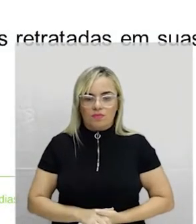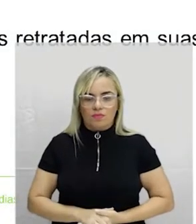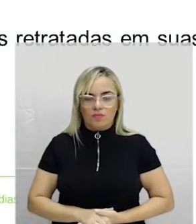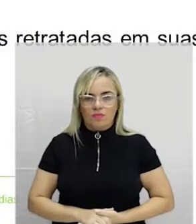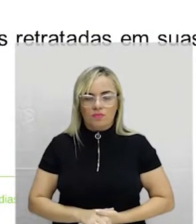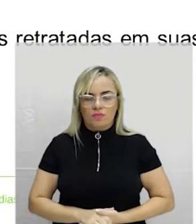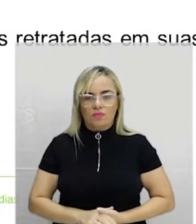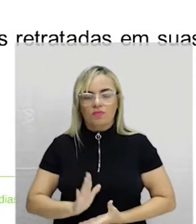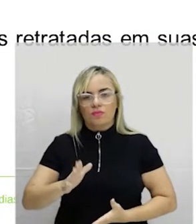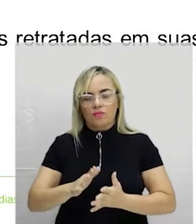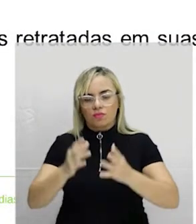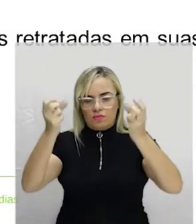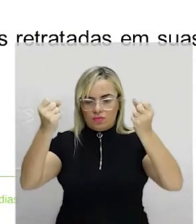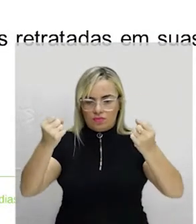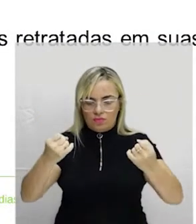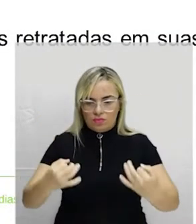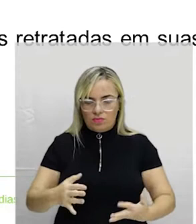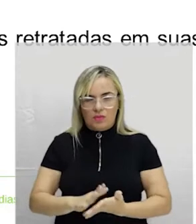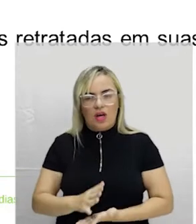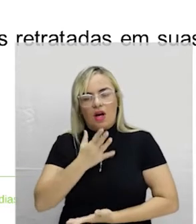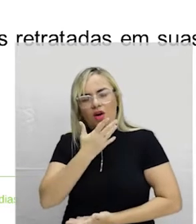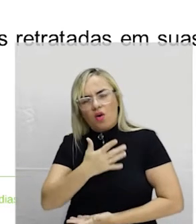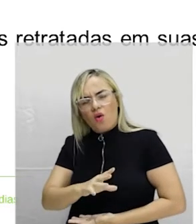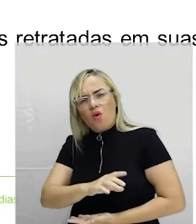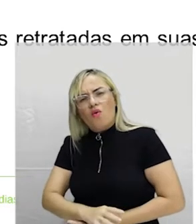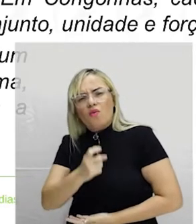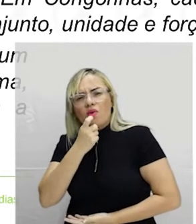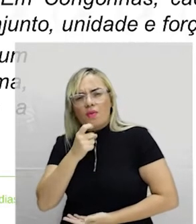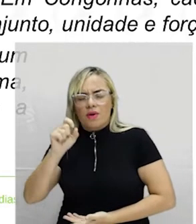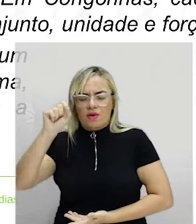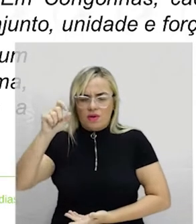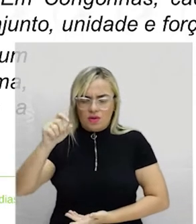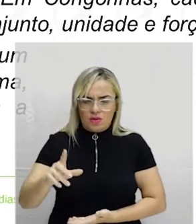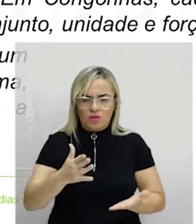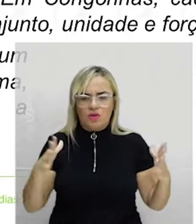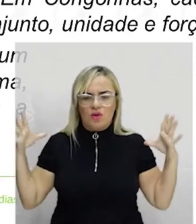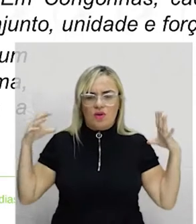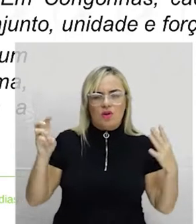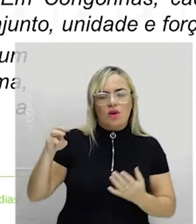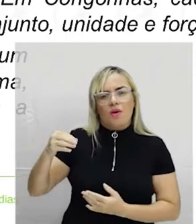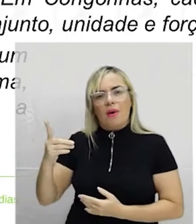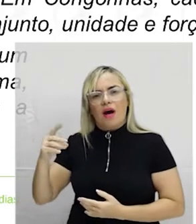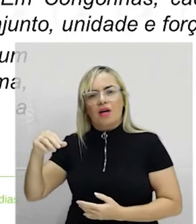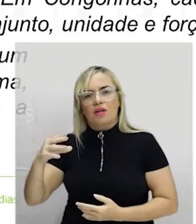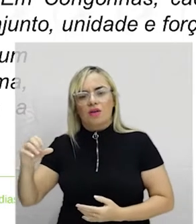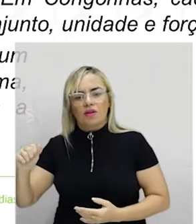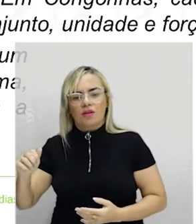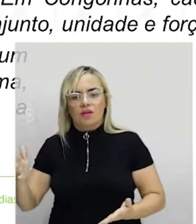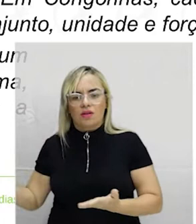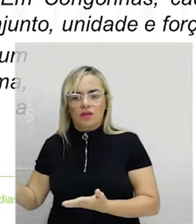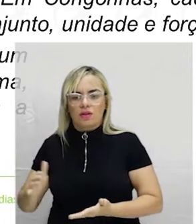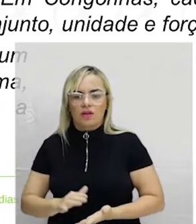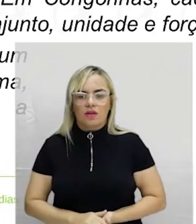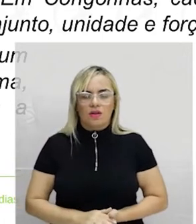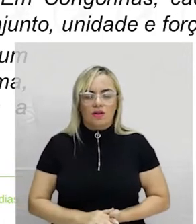eu falei para vocês, vermelho, azul, anjos, madonas, são as mães, entre outras coisas. O adro, o pátio externo, que